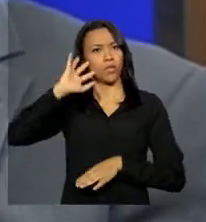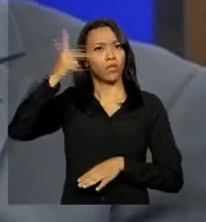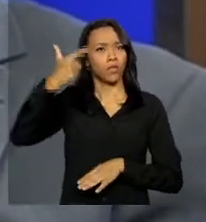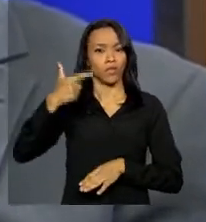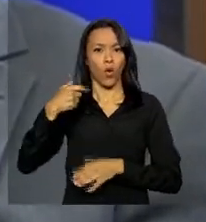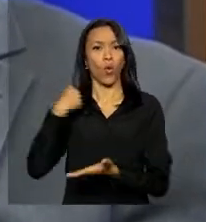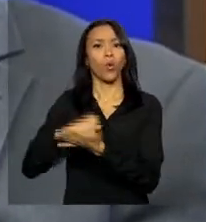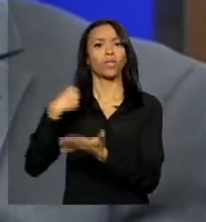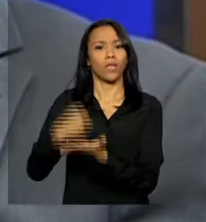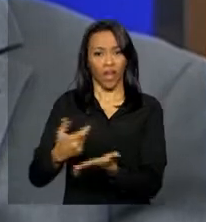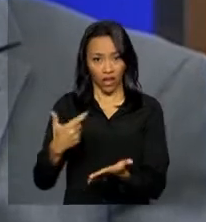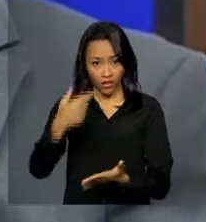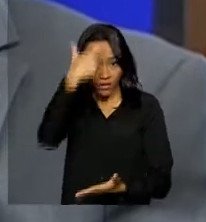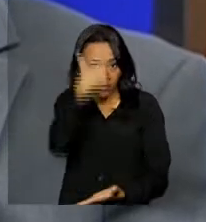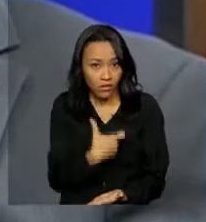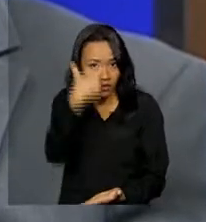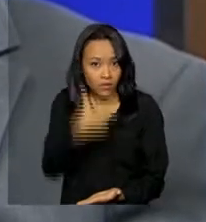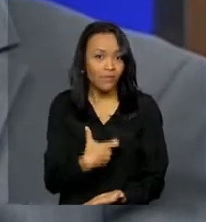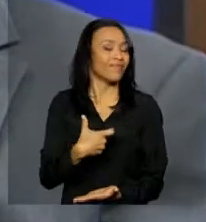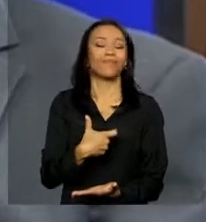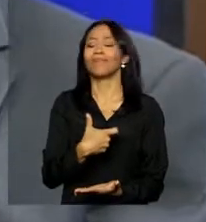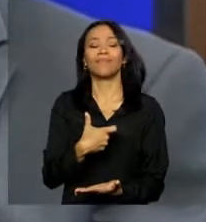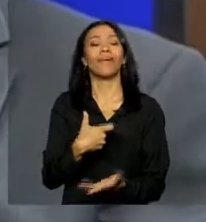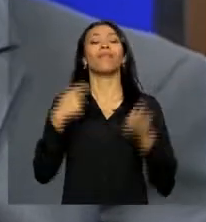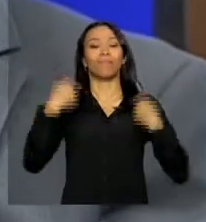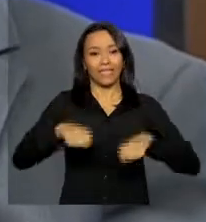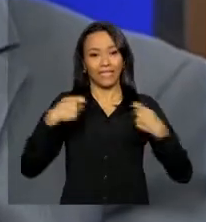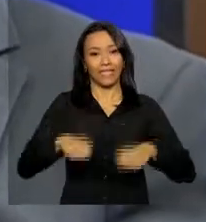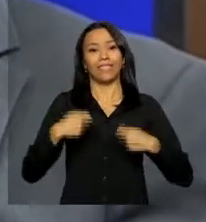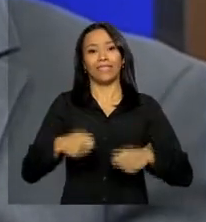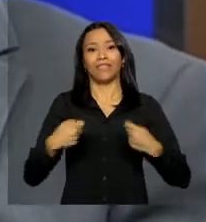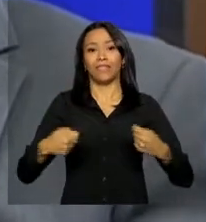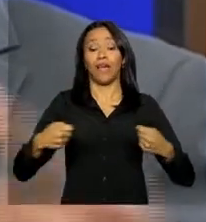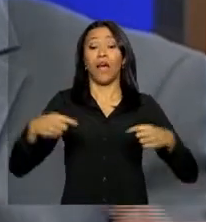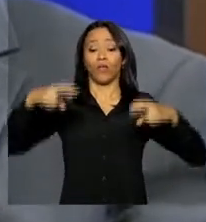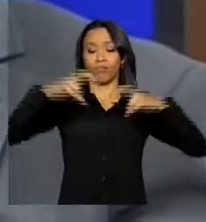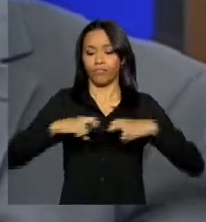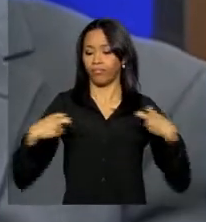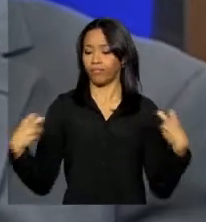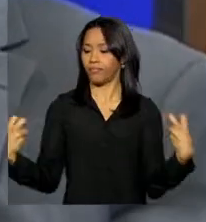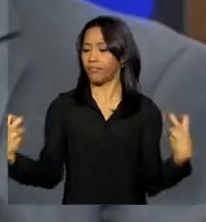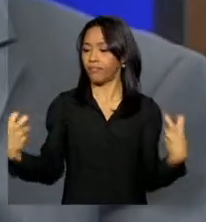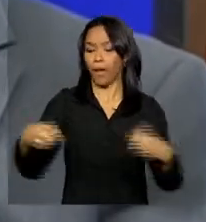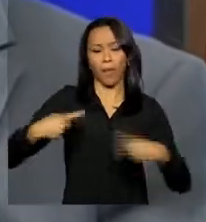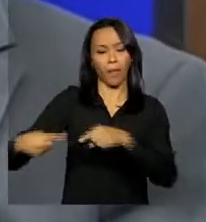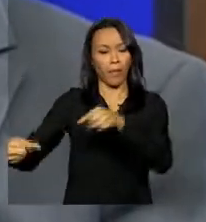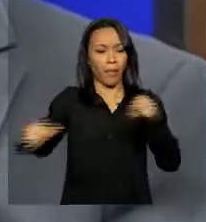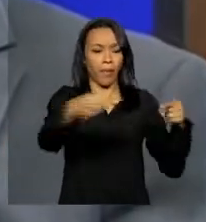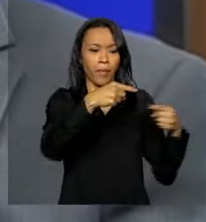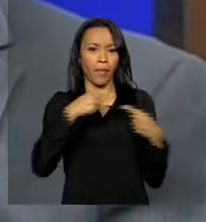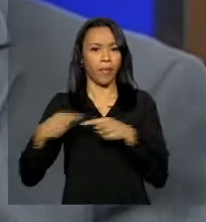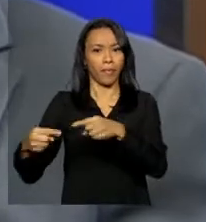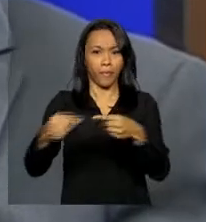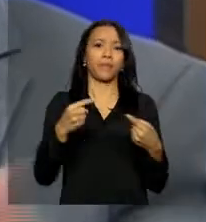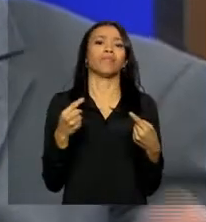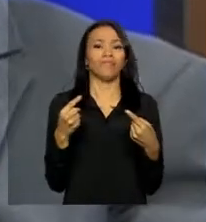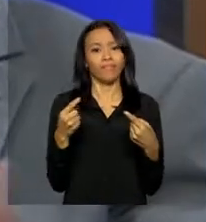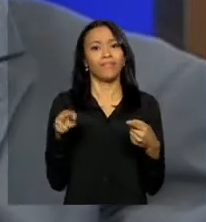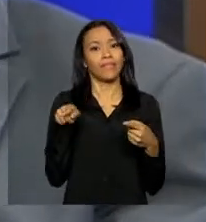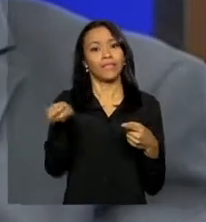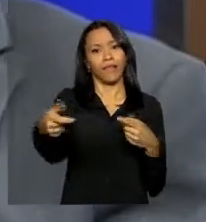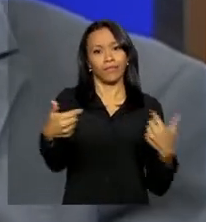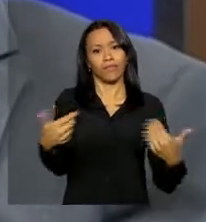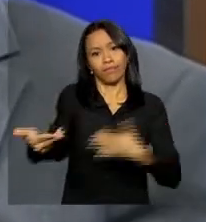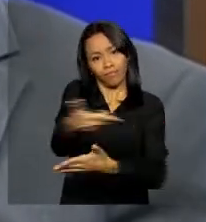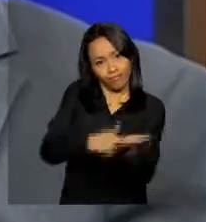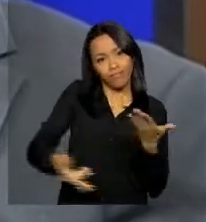contratações. É sempre necessário uma aprovação conjunta com outro membro que também tem